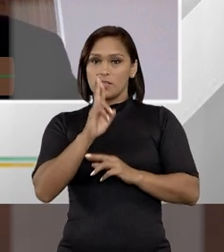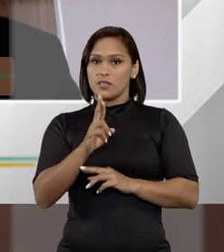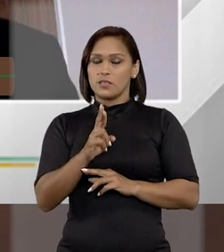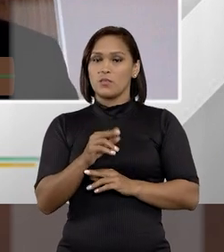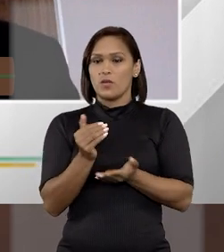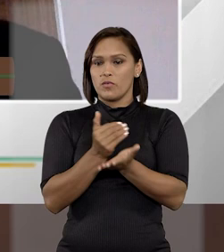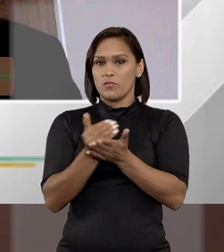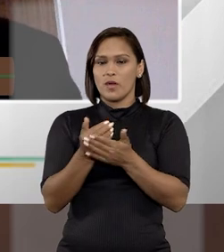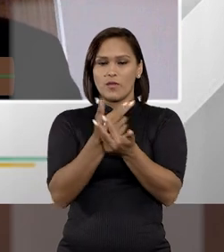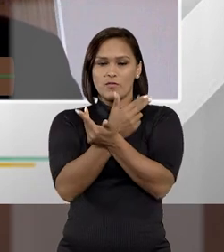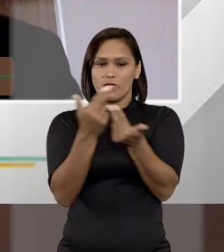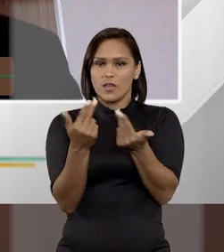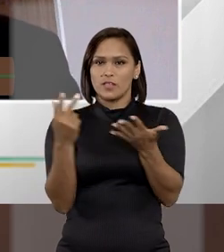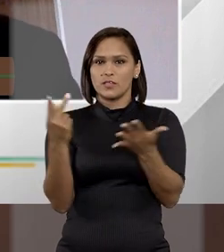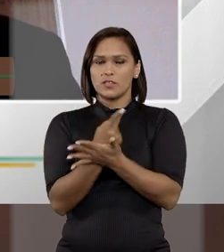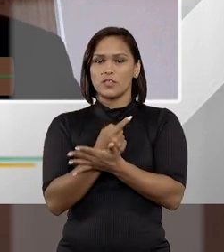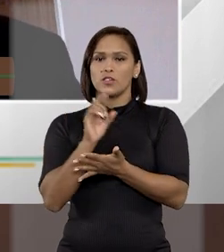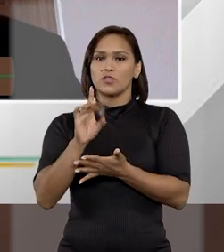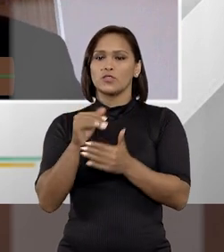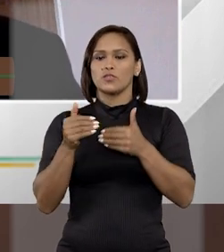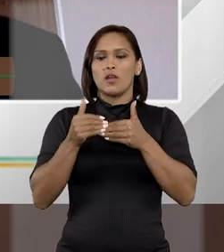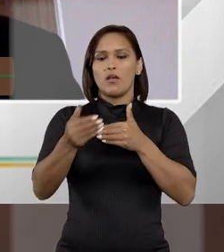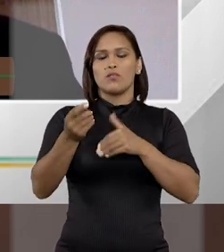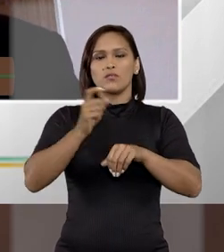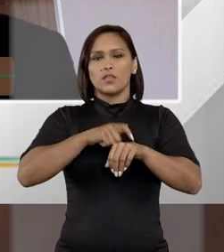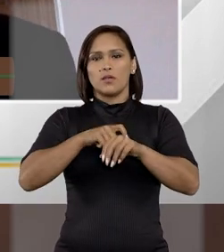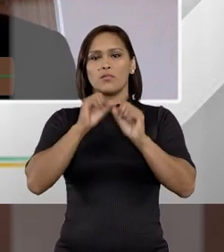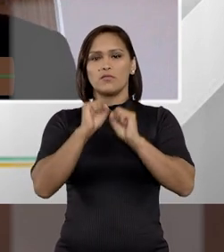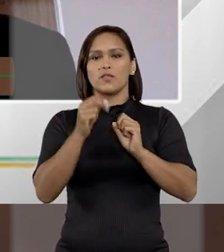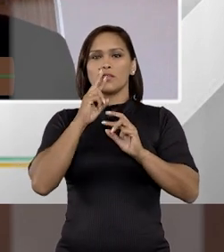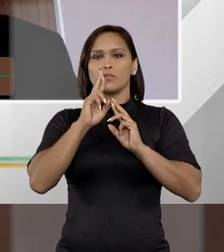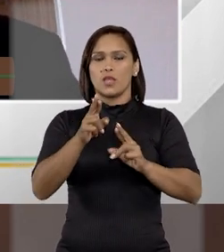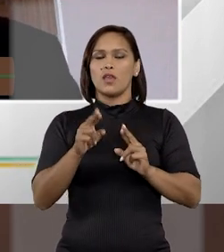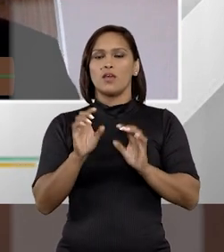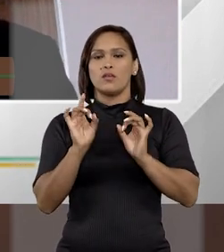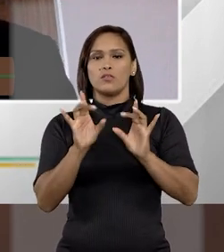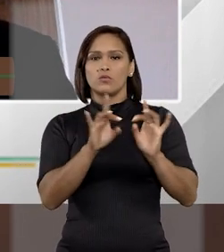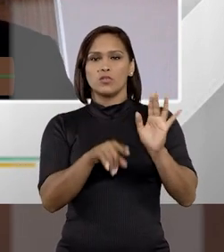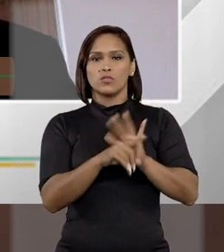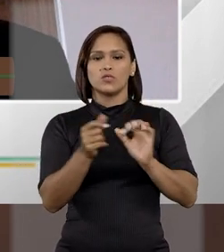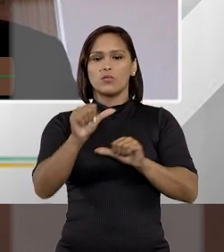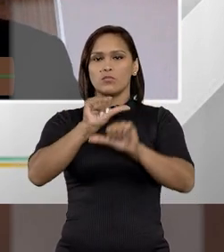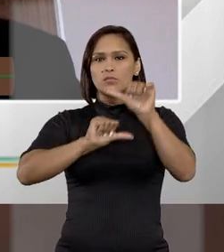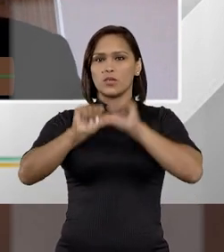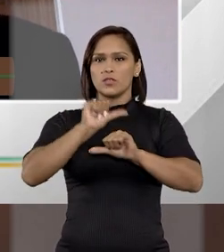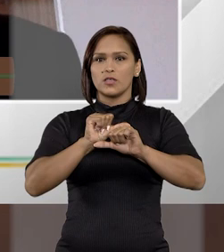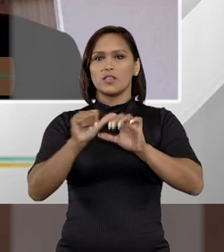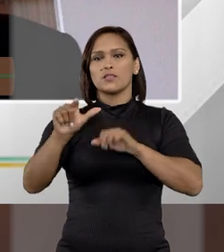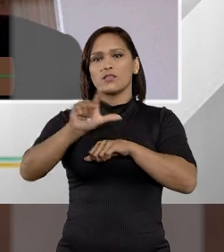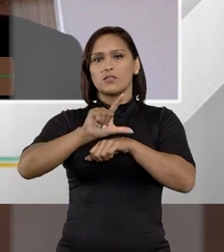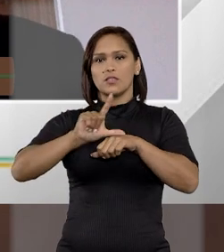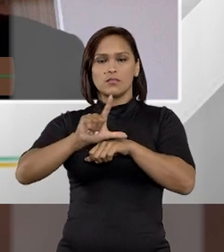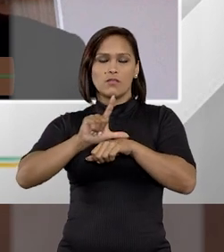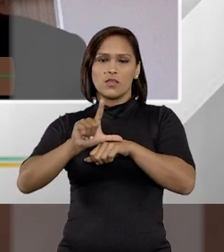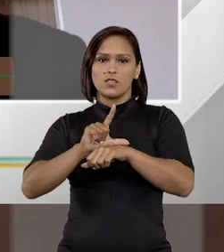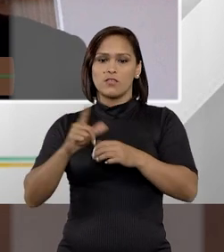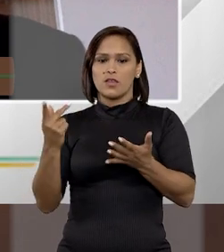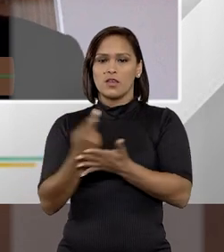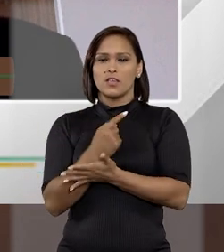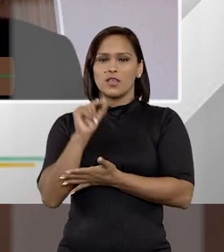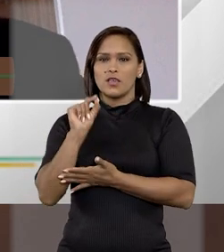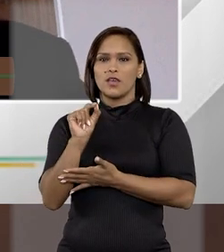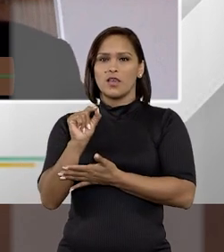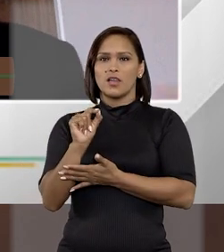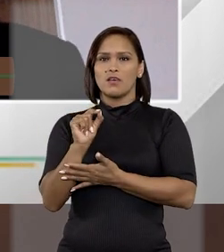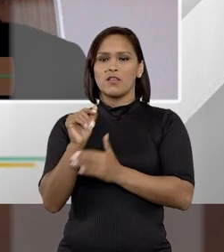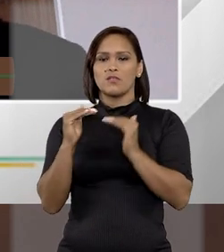Essa resposta, eu acho que passa por inúmeros fatores, que só o tempo vai dizer. A gente sabe que não basta uma alteração legislativa, que